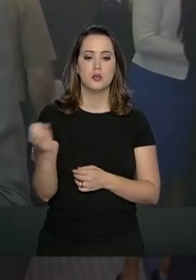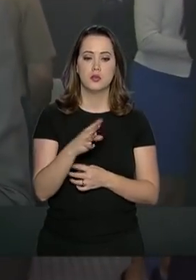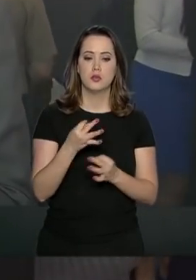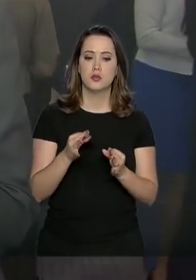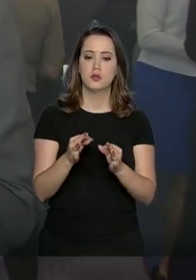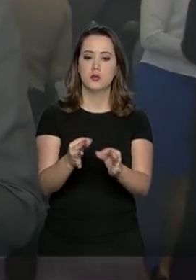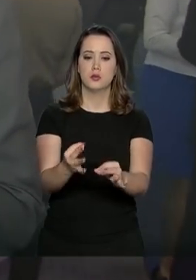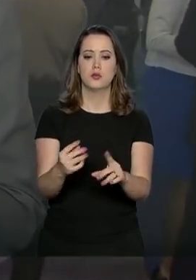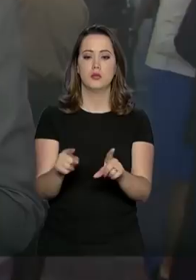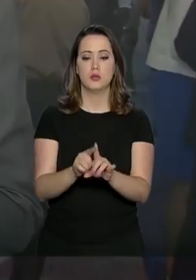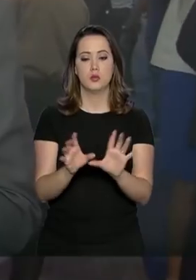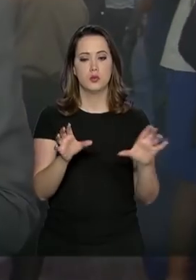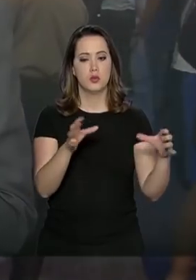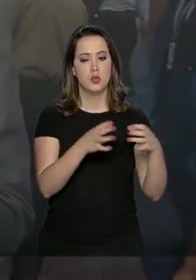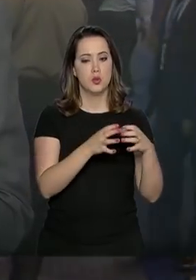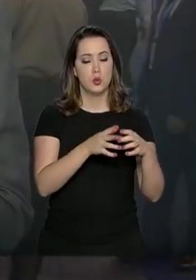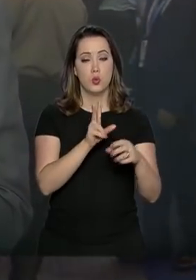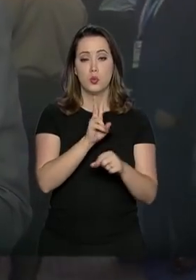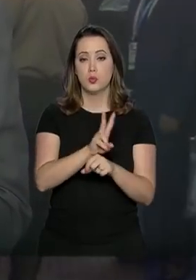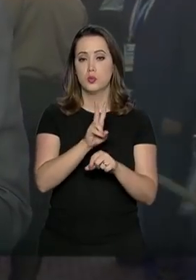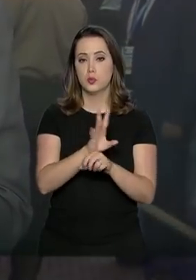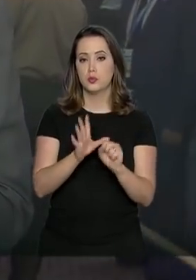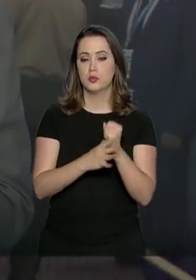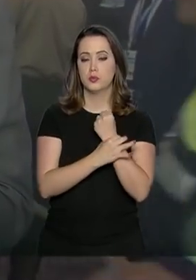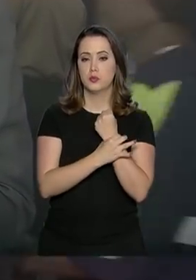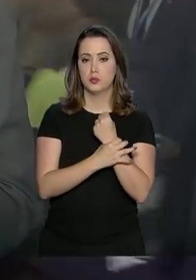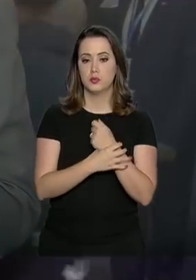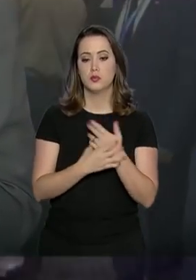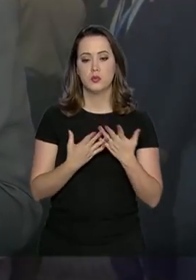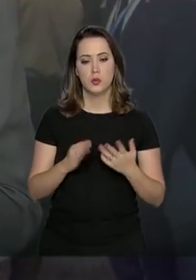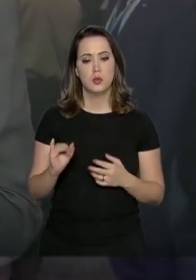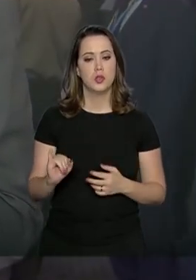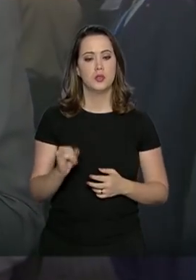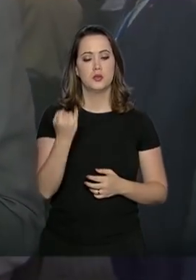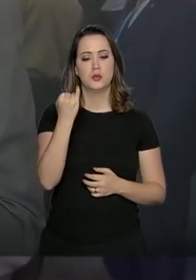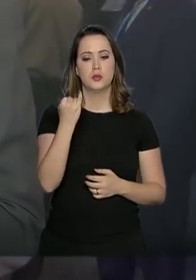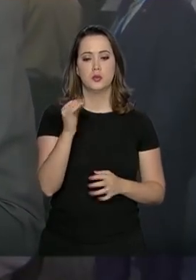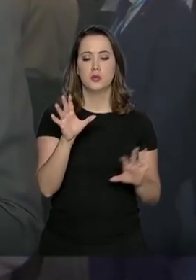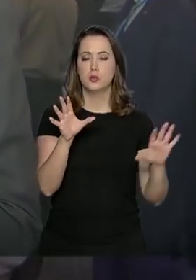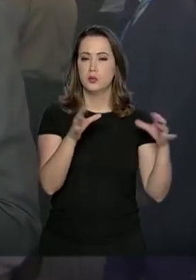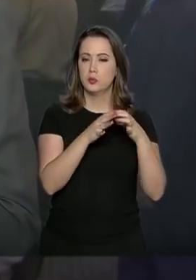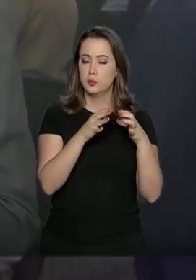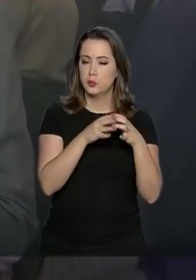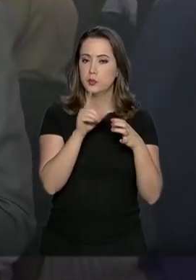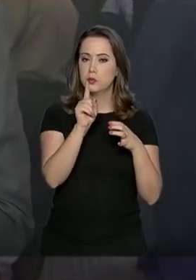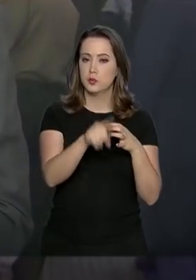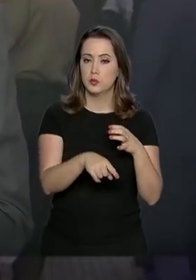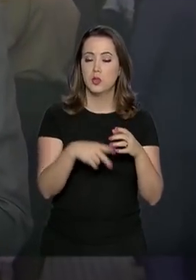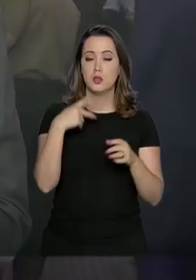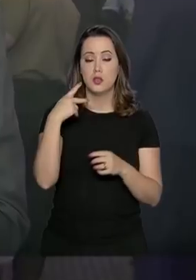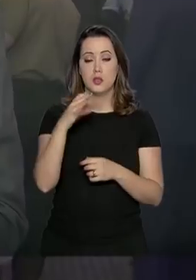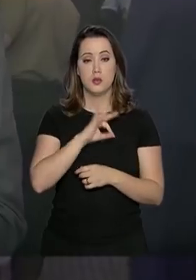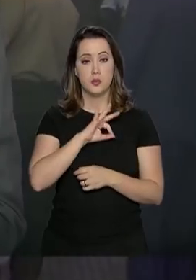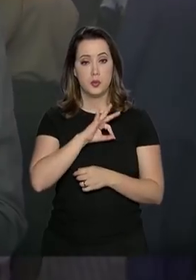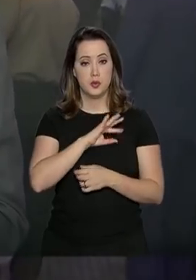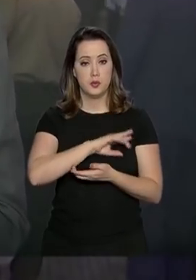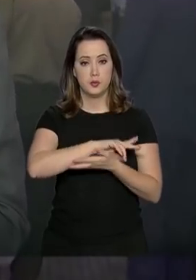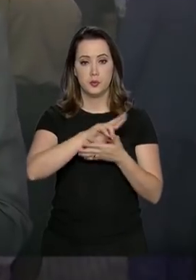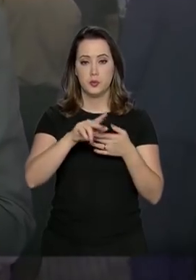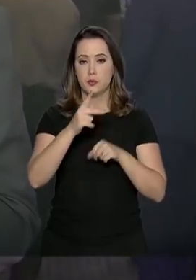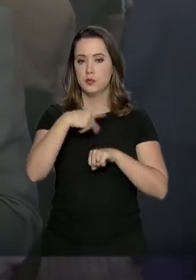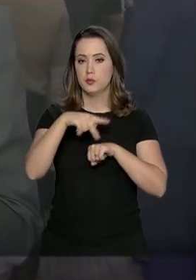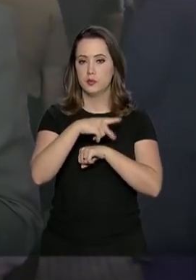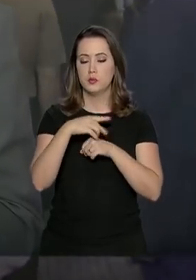tecnológicas dos setores de defesa e segurança. É uma oportunidade para as forças armadas e as polícias de diversos